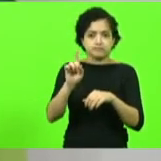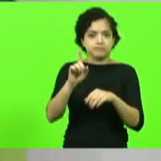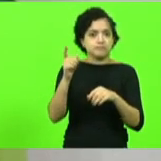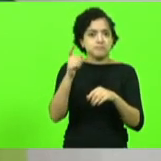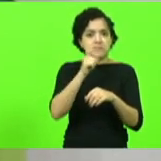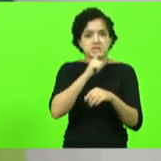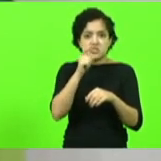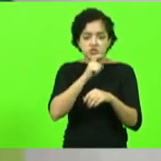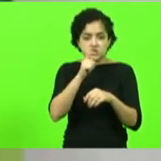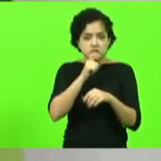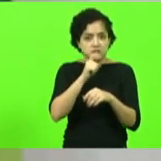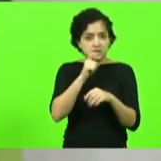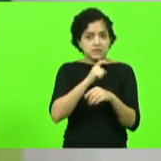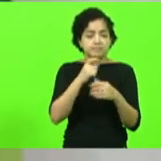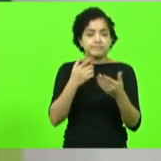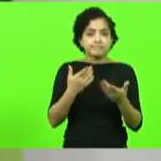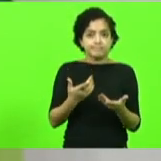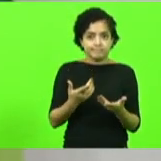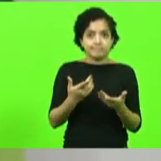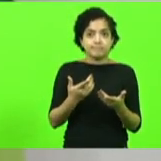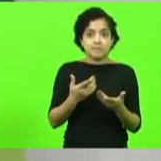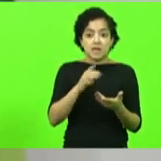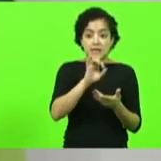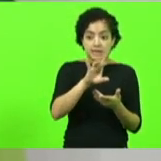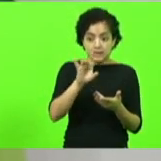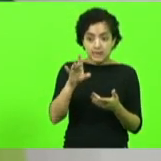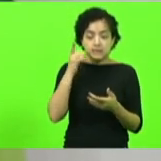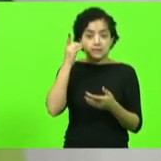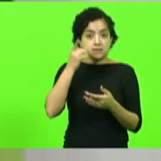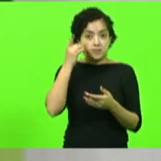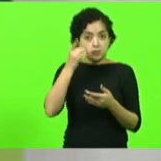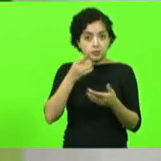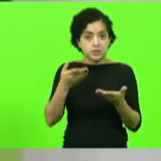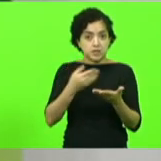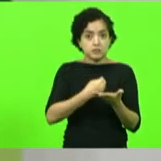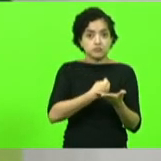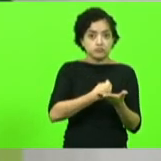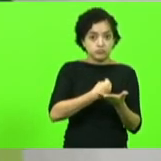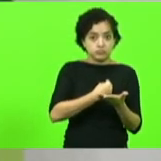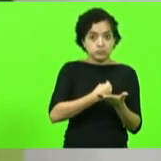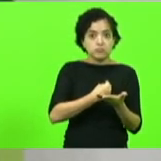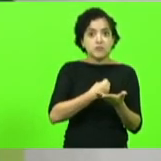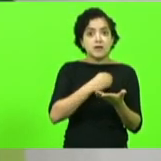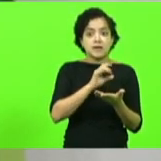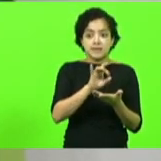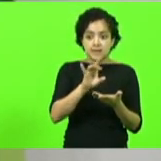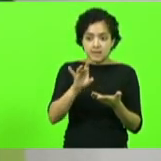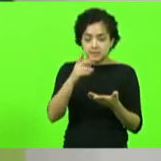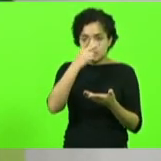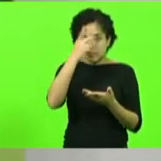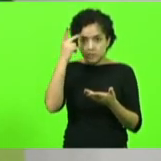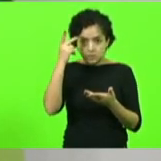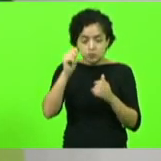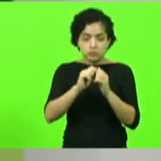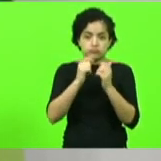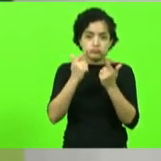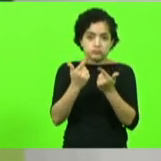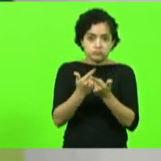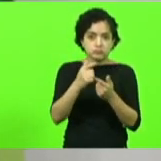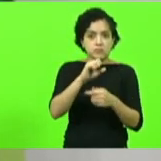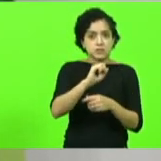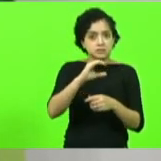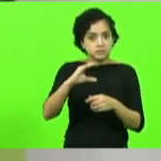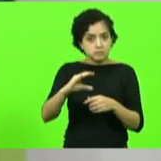falácia e compete a cada deputado aqui presente cada membro da Assembleia Legislativa cada catarinense cada